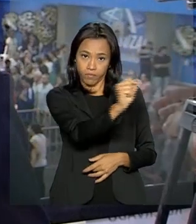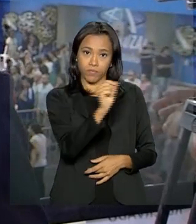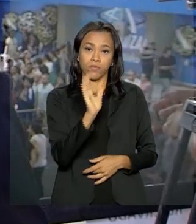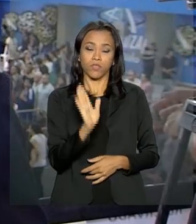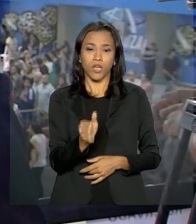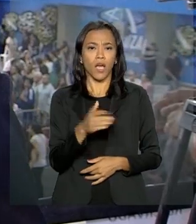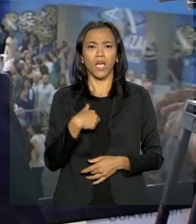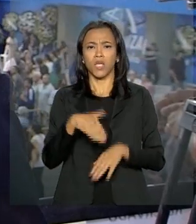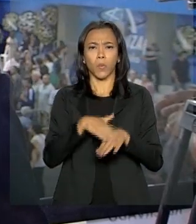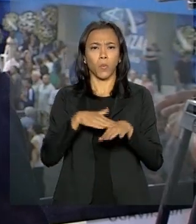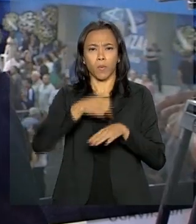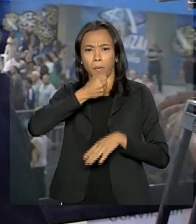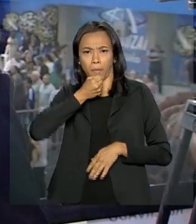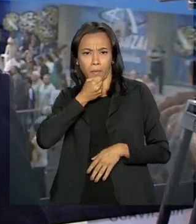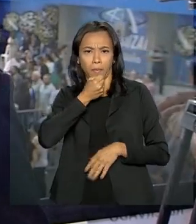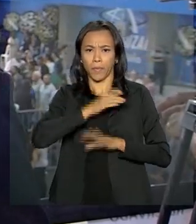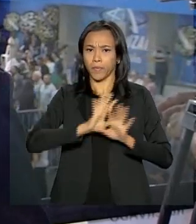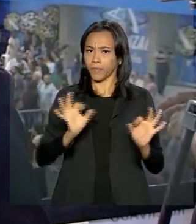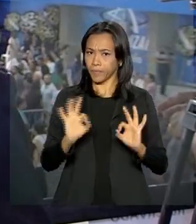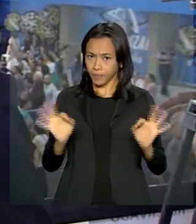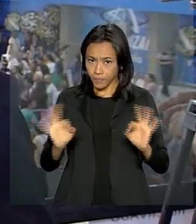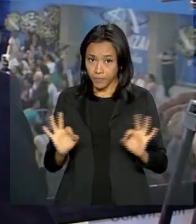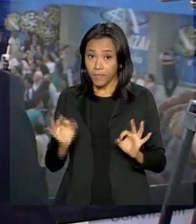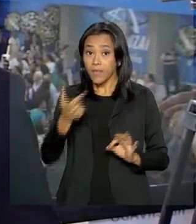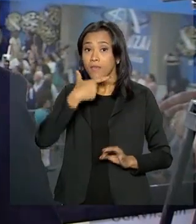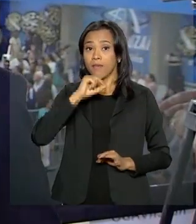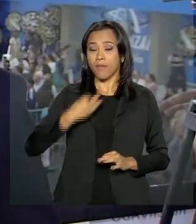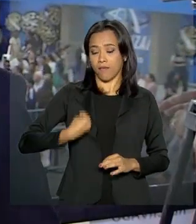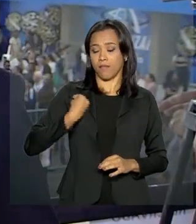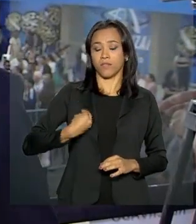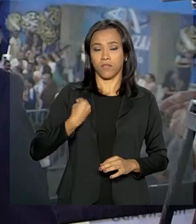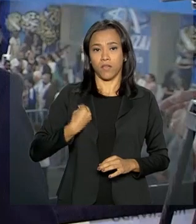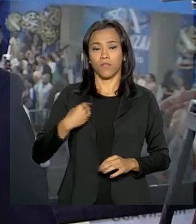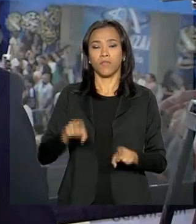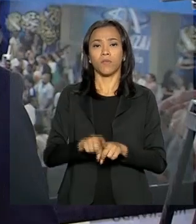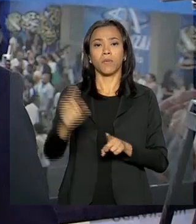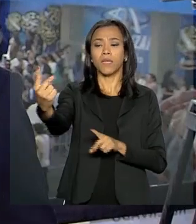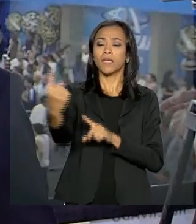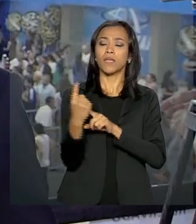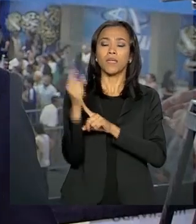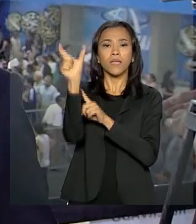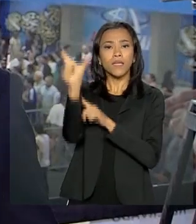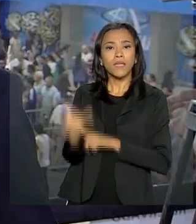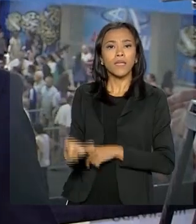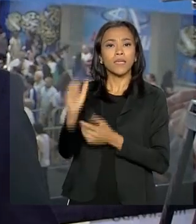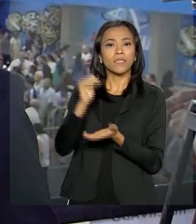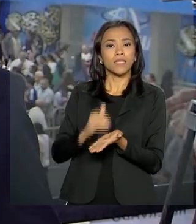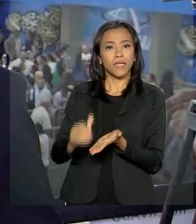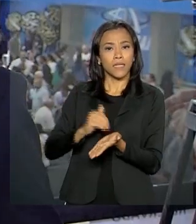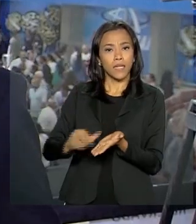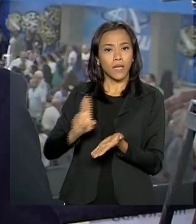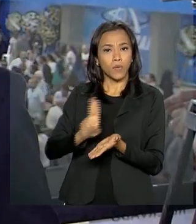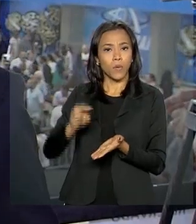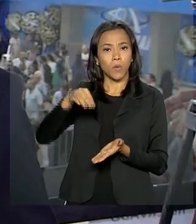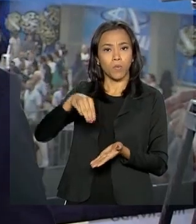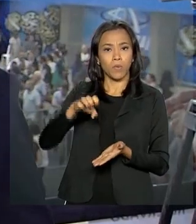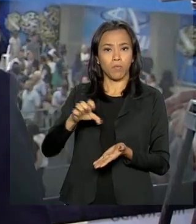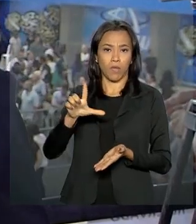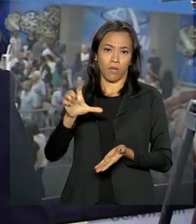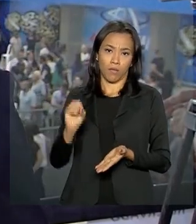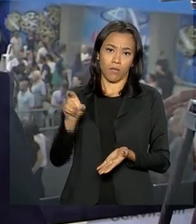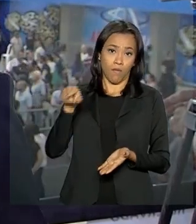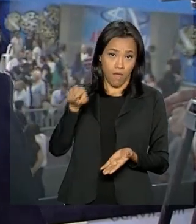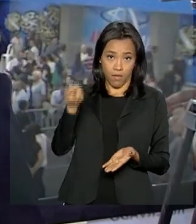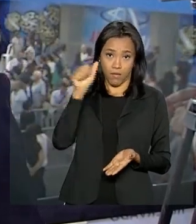conversou com a imprensa. Quem esteve aqui também é a secretária Petrúcia de Melo, ela que faz